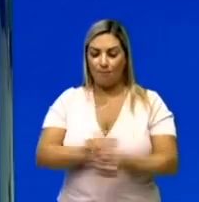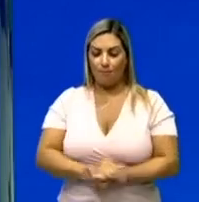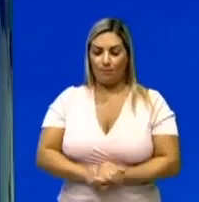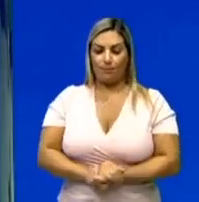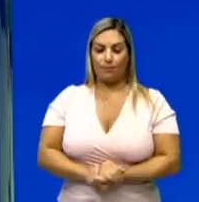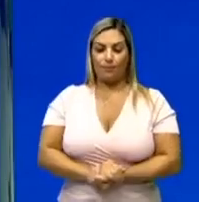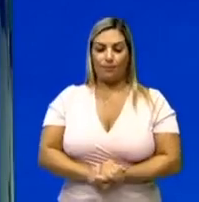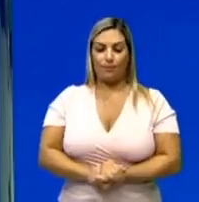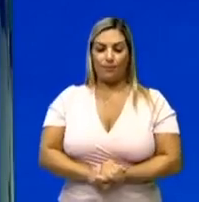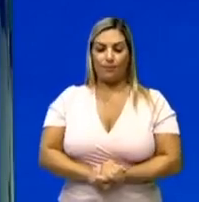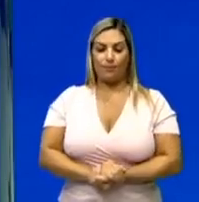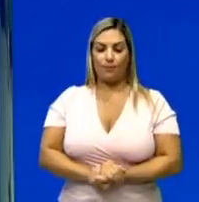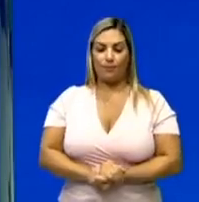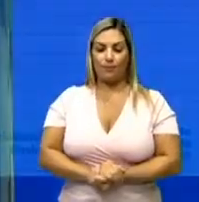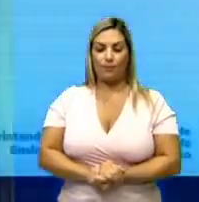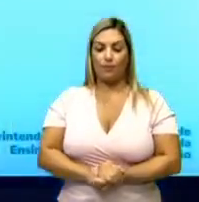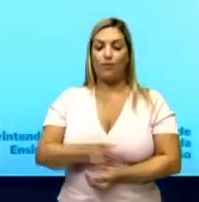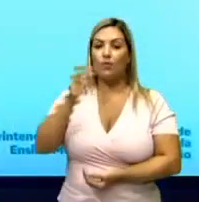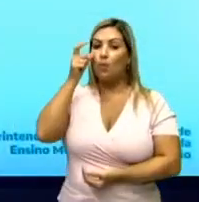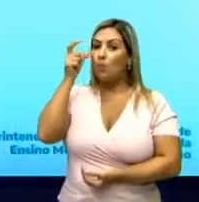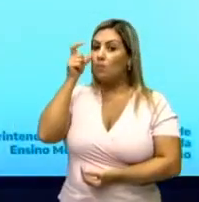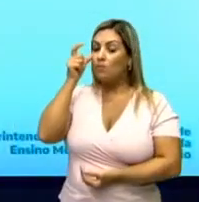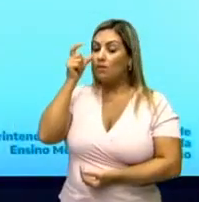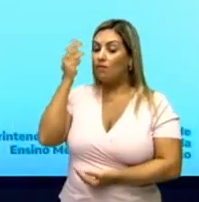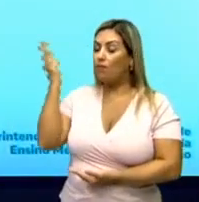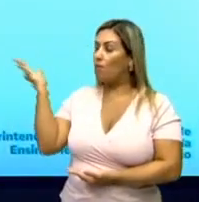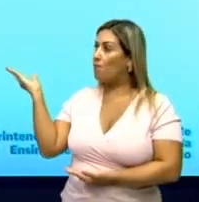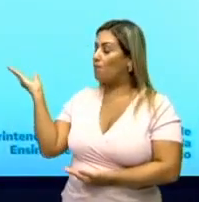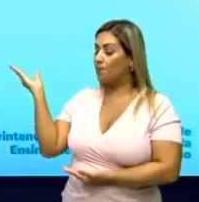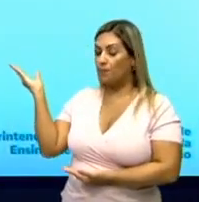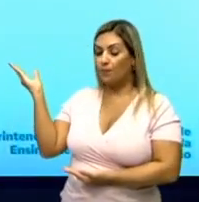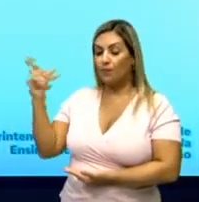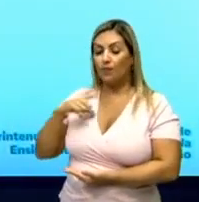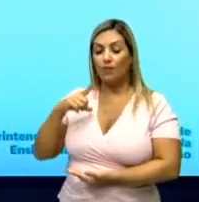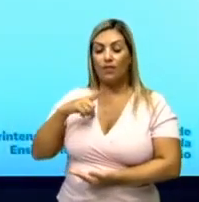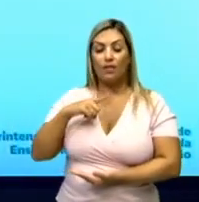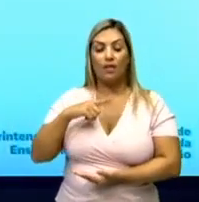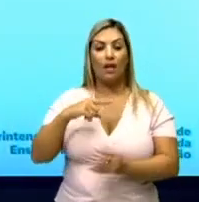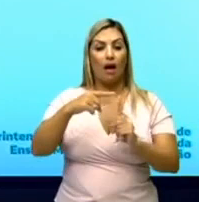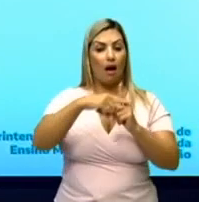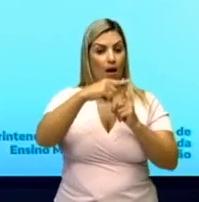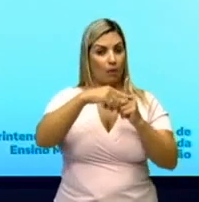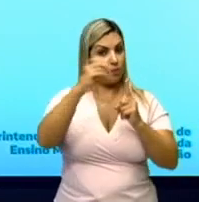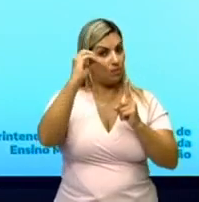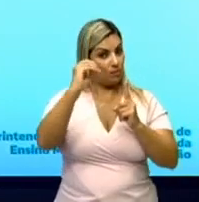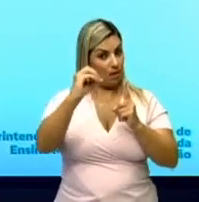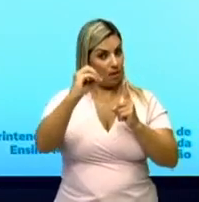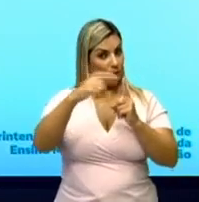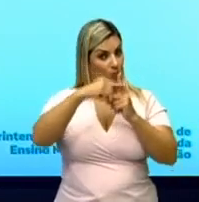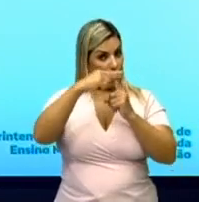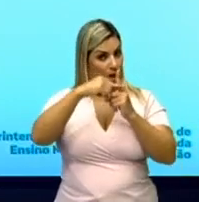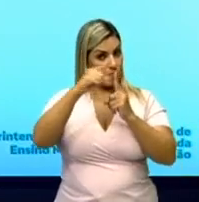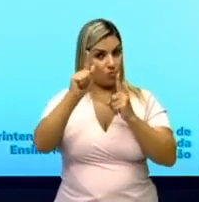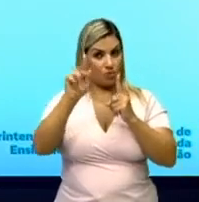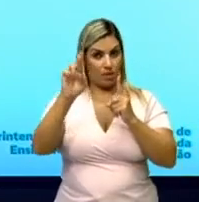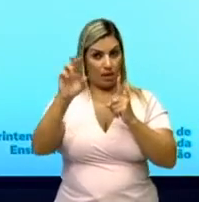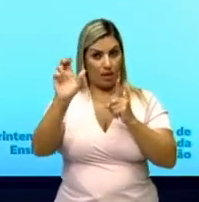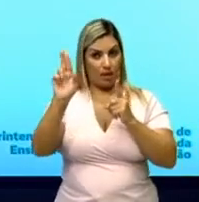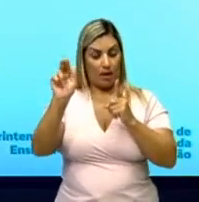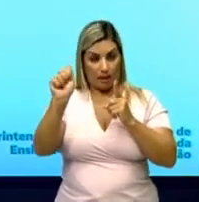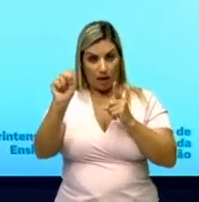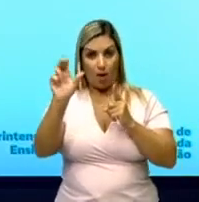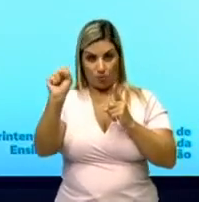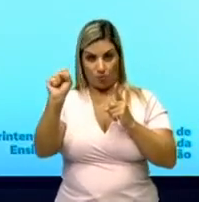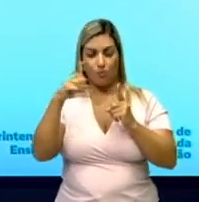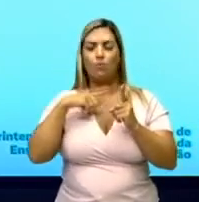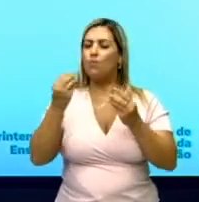Quando você observou aqui que ele vai ter o quê? Um ângulo de zero graus. Beleza? Então,